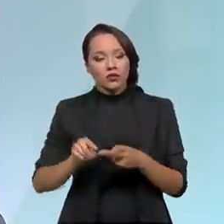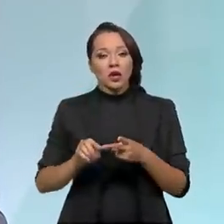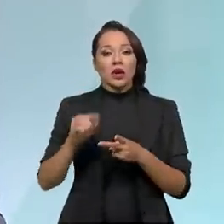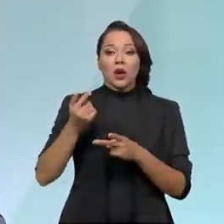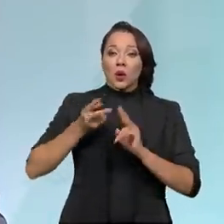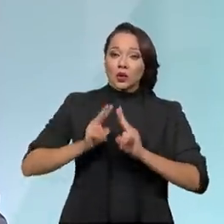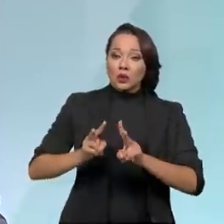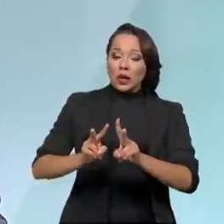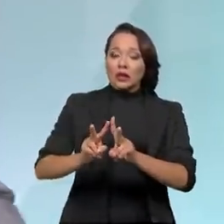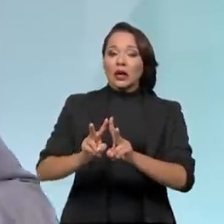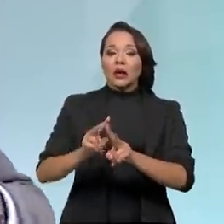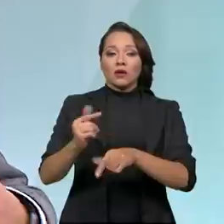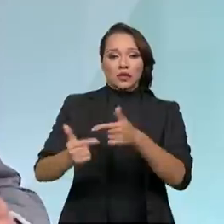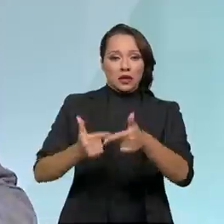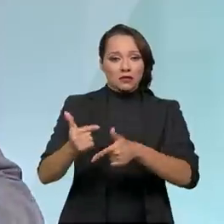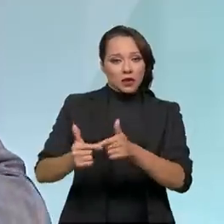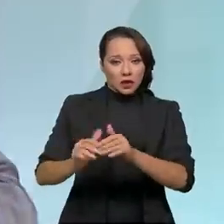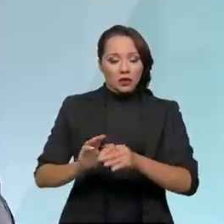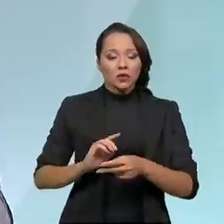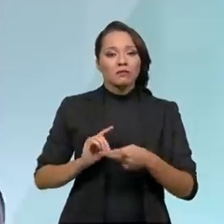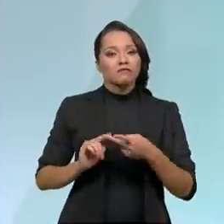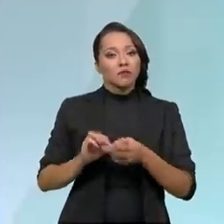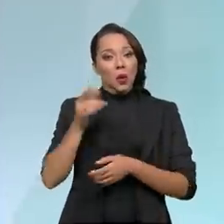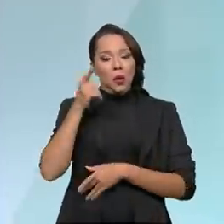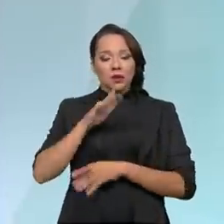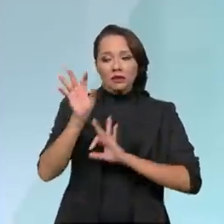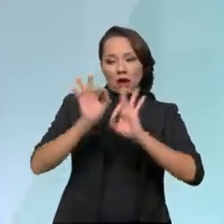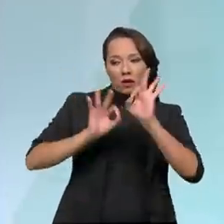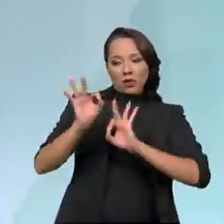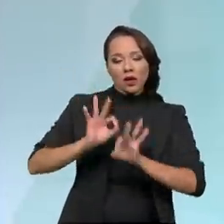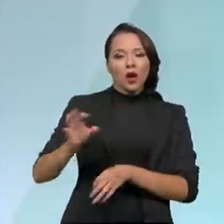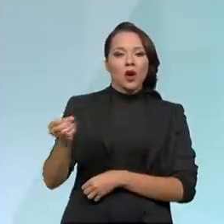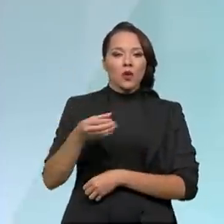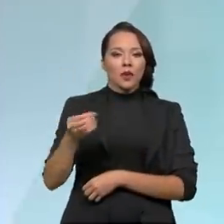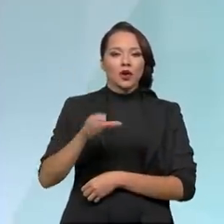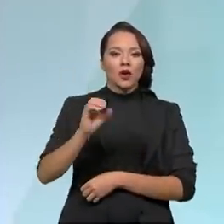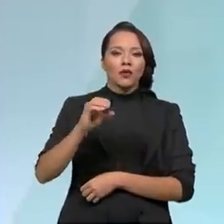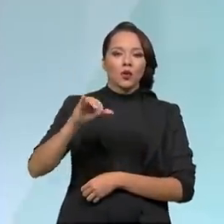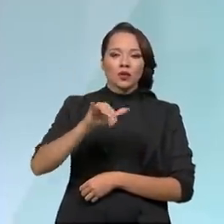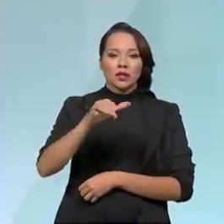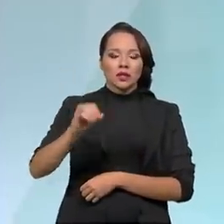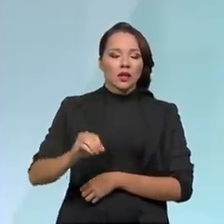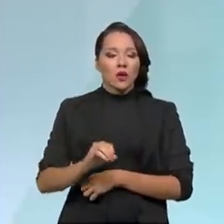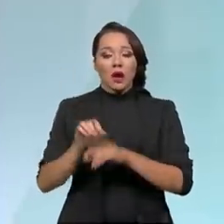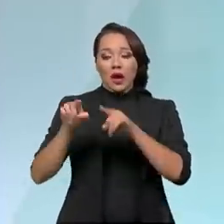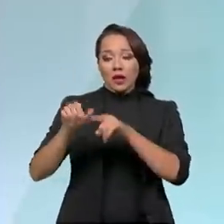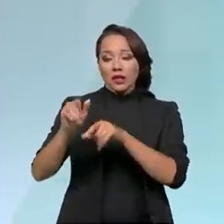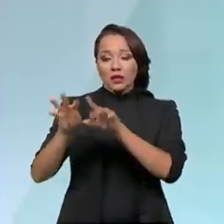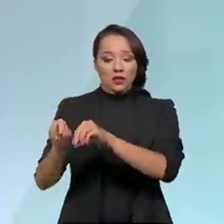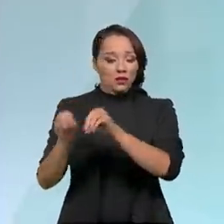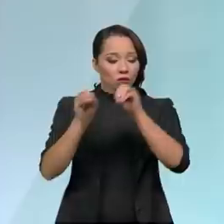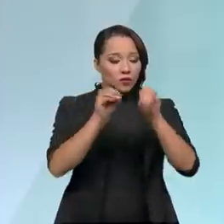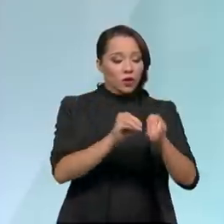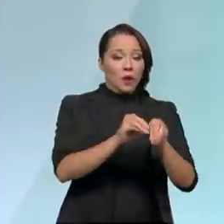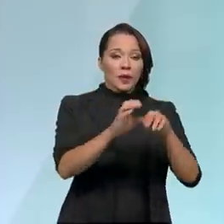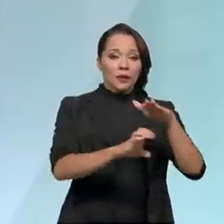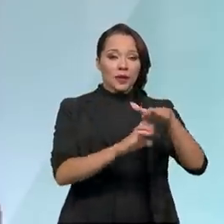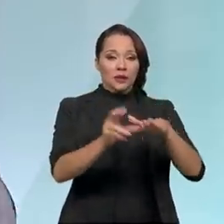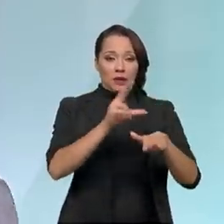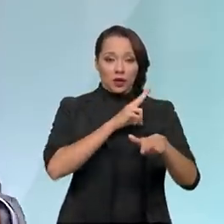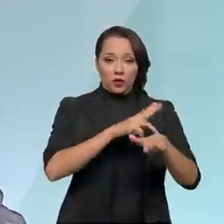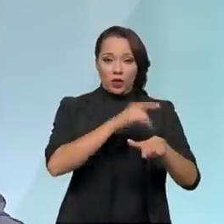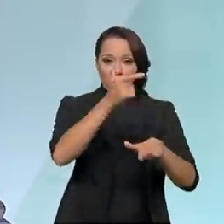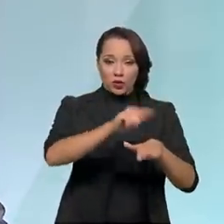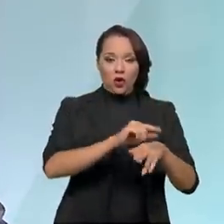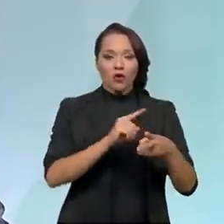continuidade na prestação de serviço, eu consigo estruturar uma nova concessão, transferir aquele ativo novamente para a iniciativa privada,